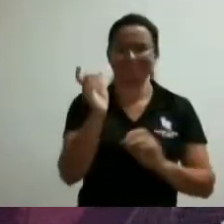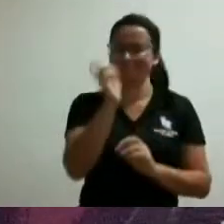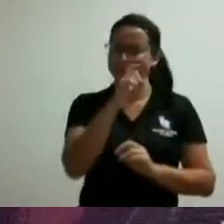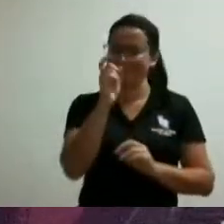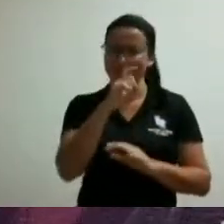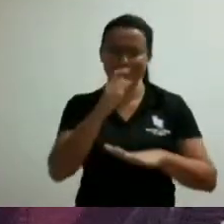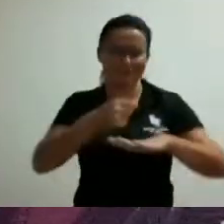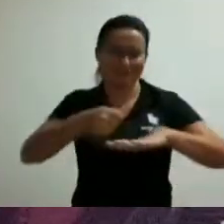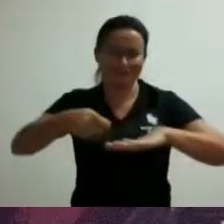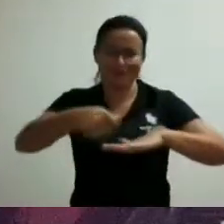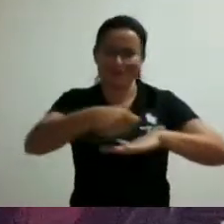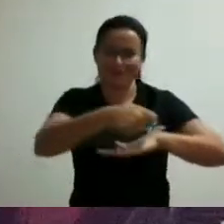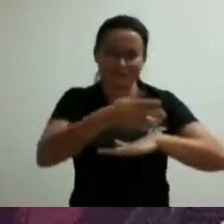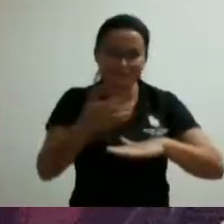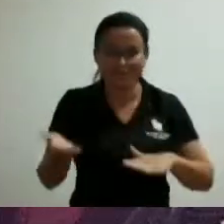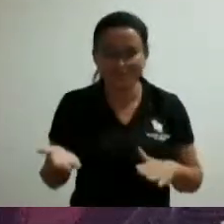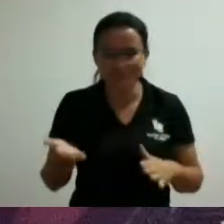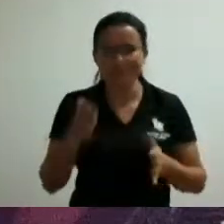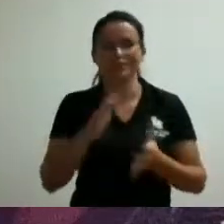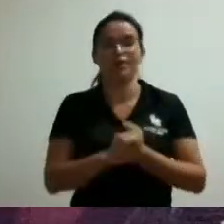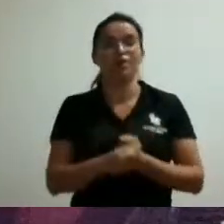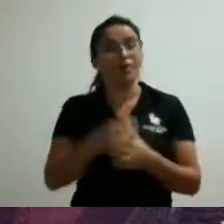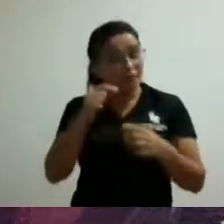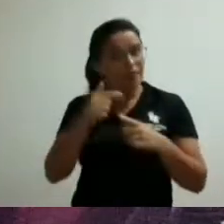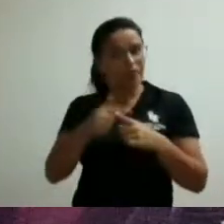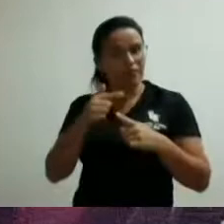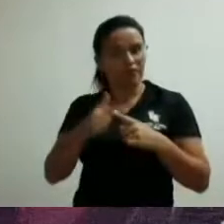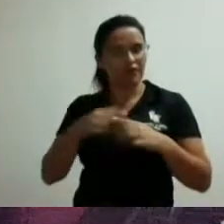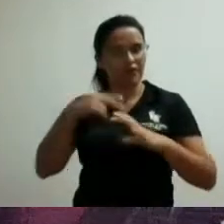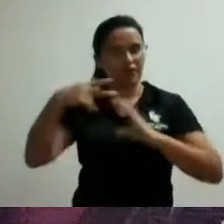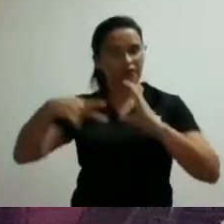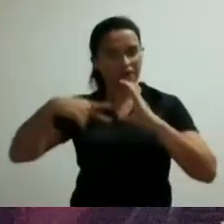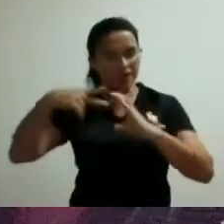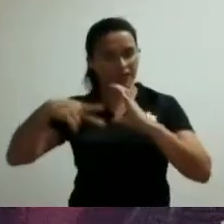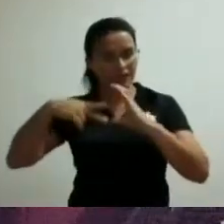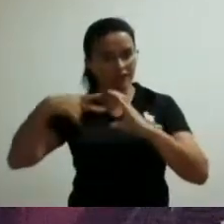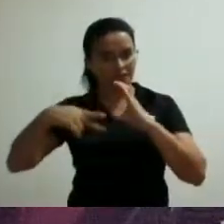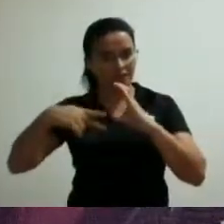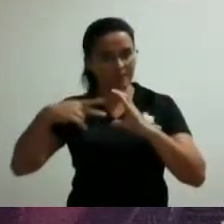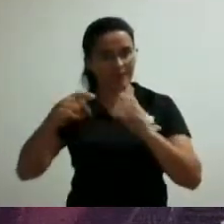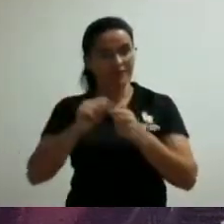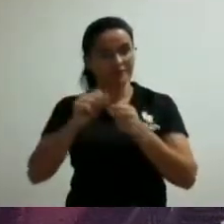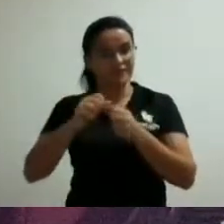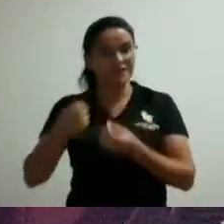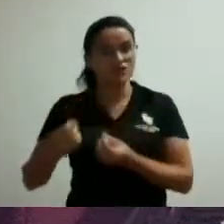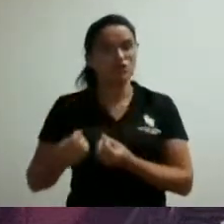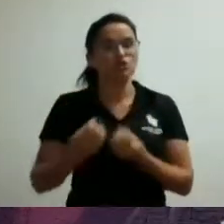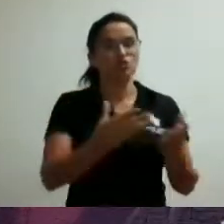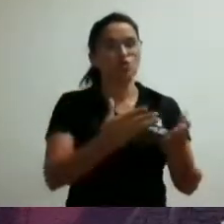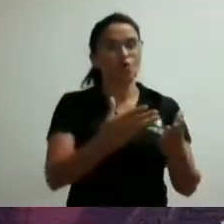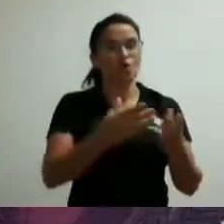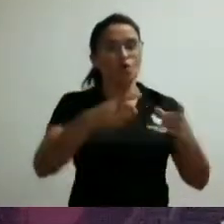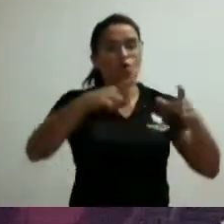porque a câmara municipal fez uma doação de uma área de 12 mil metros